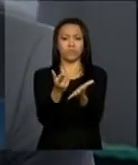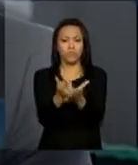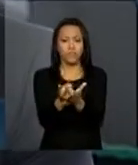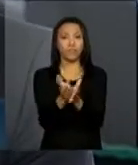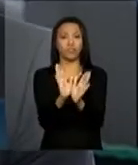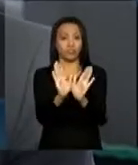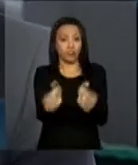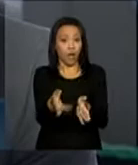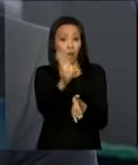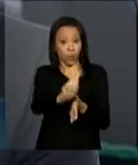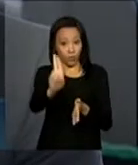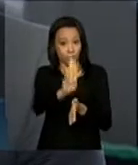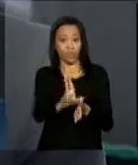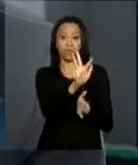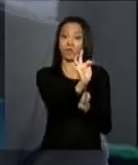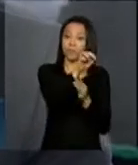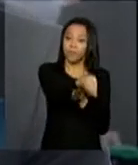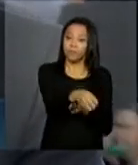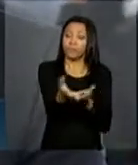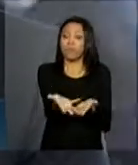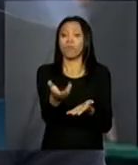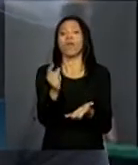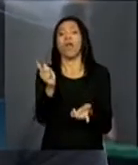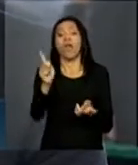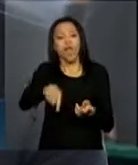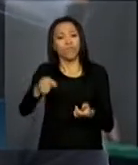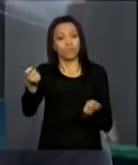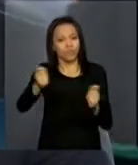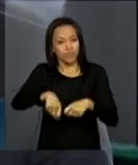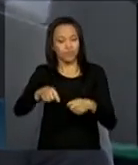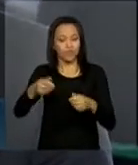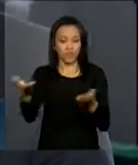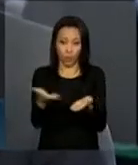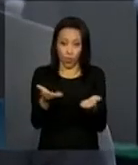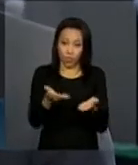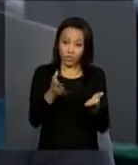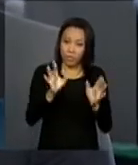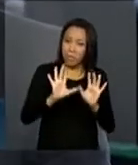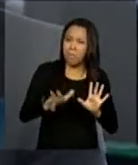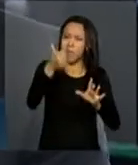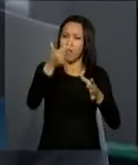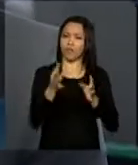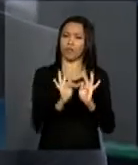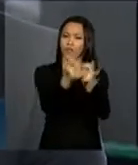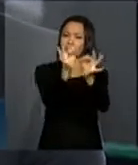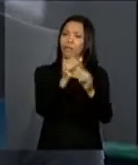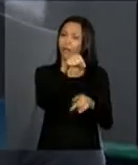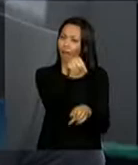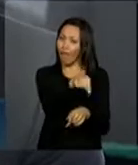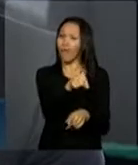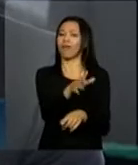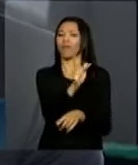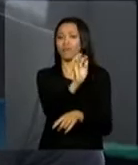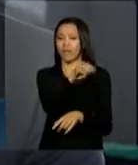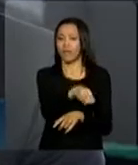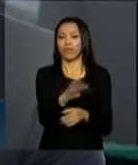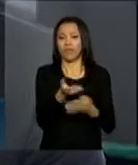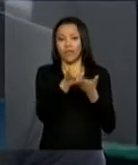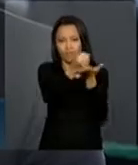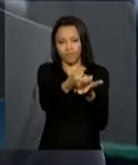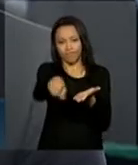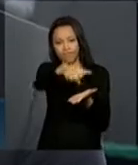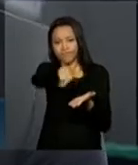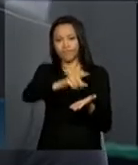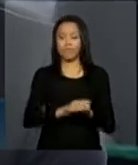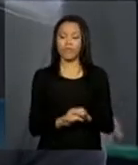de uso nas cidades brasileiras, a possibilidade de usar uma frequência que hoje tem melhor tecnologia, contribui muito para o ouvinte. Agora,